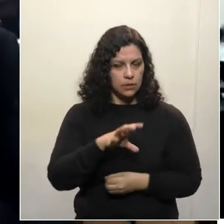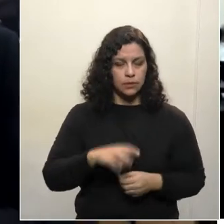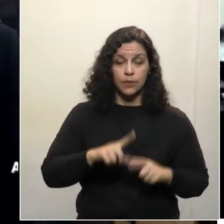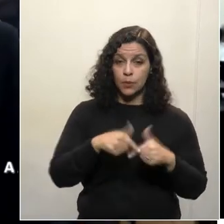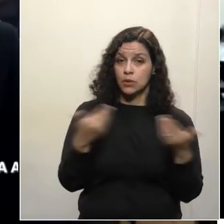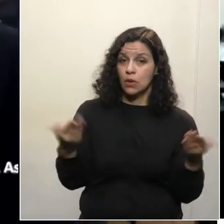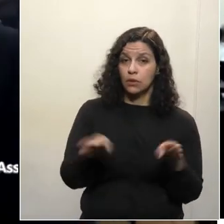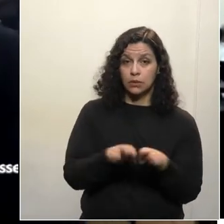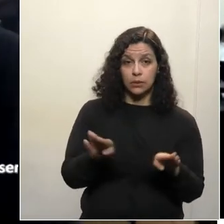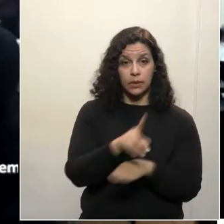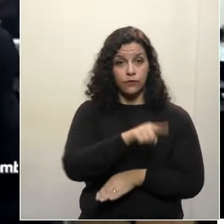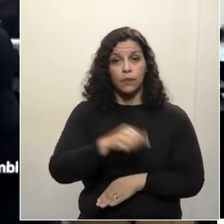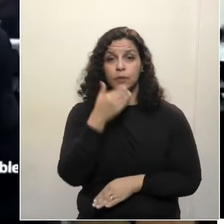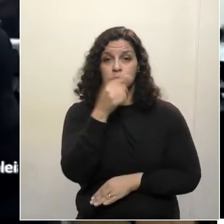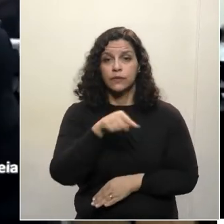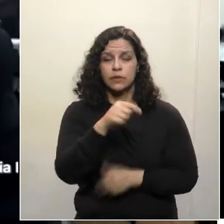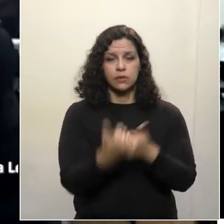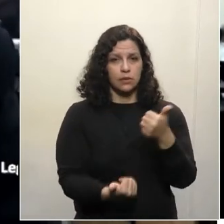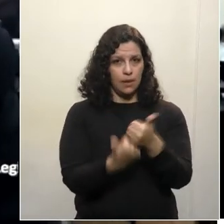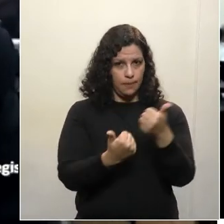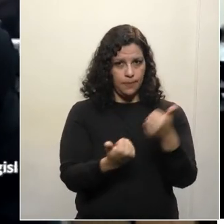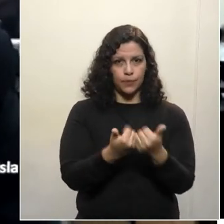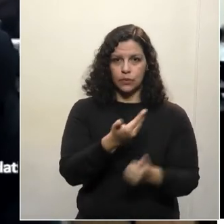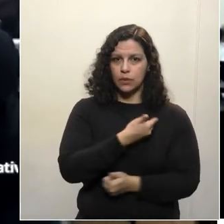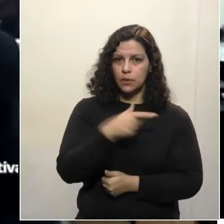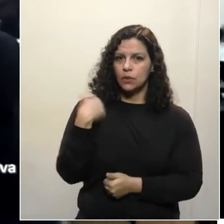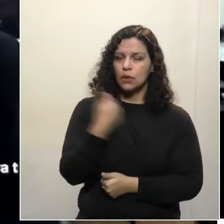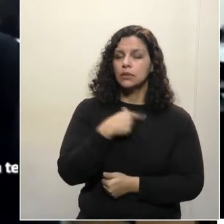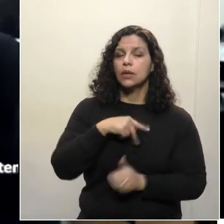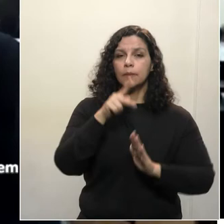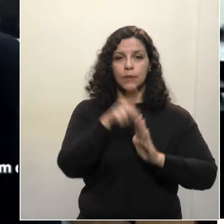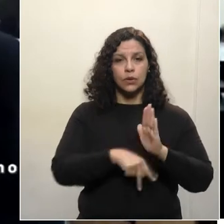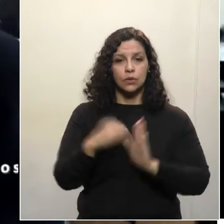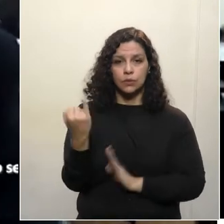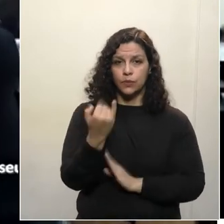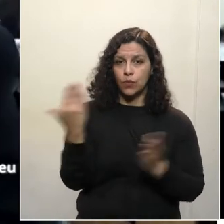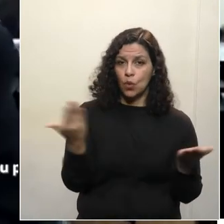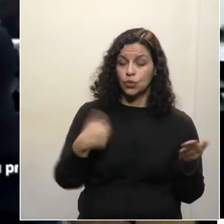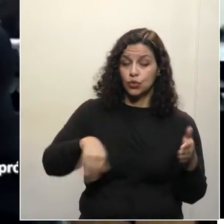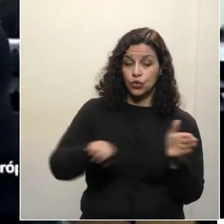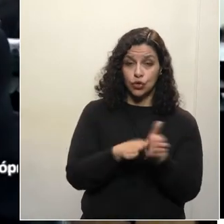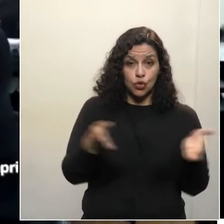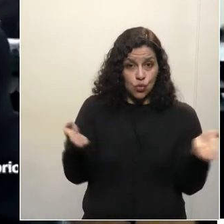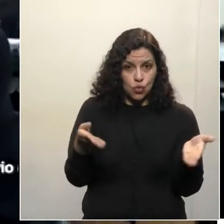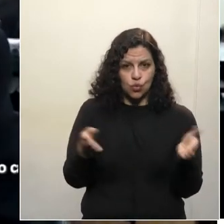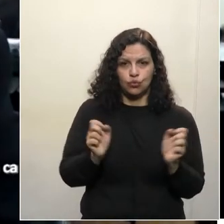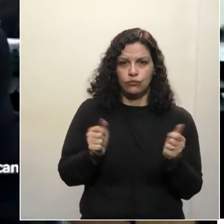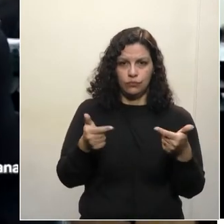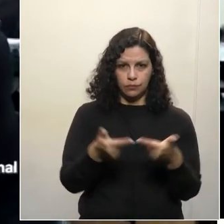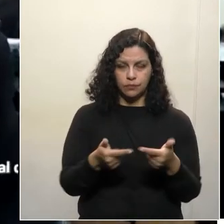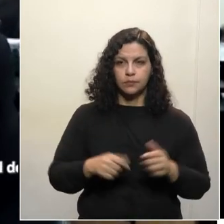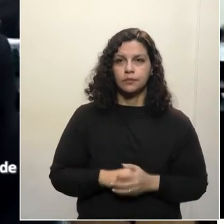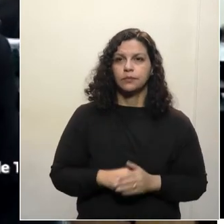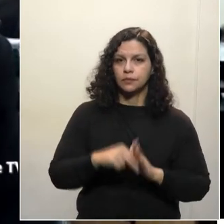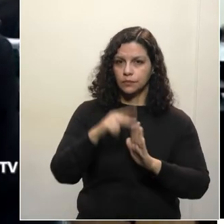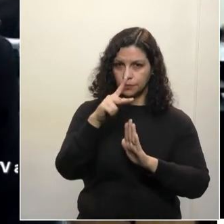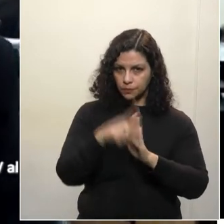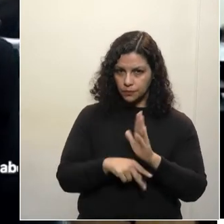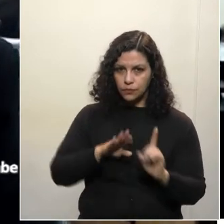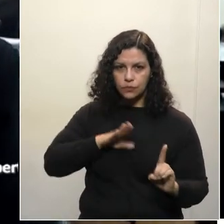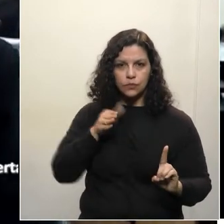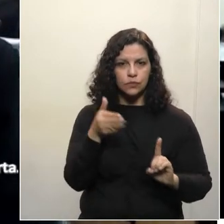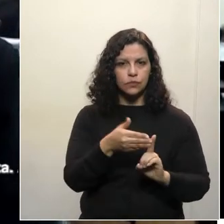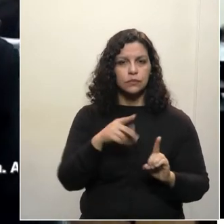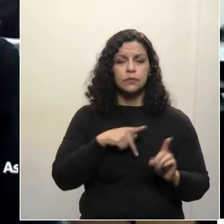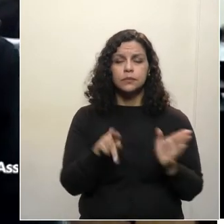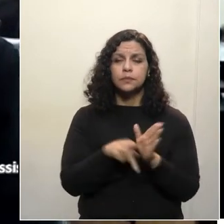Gostaria também de solicitar o apoio dos colegas, e nós temos um projeto importante entrando na casa hoje, e esse projeto visa